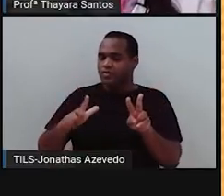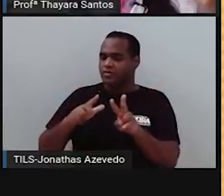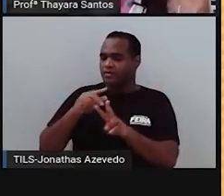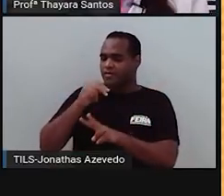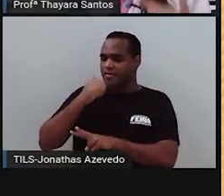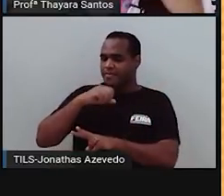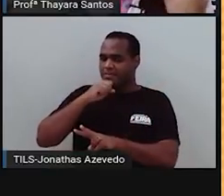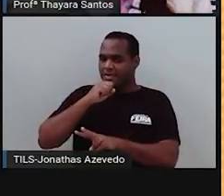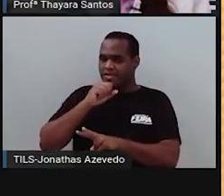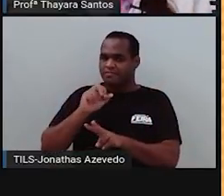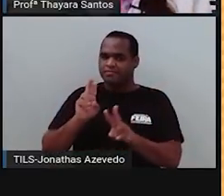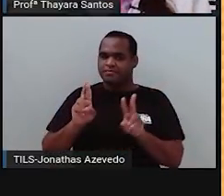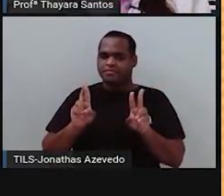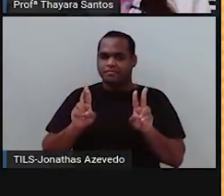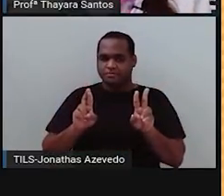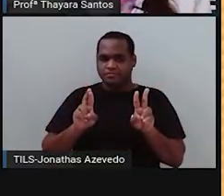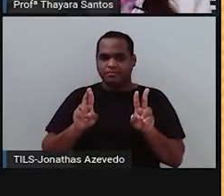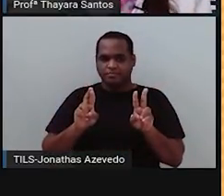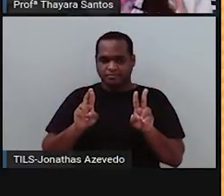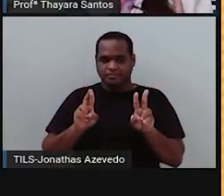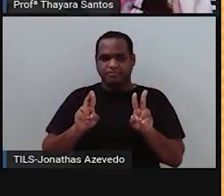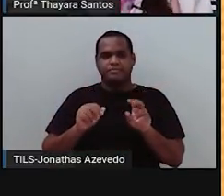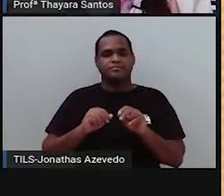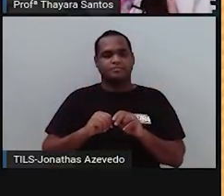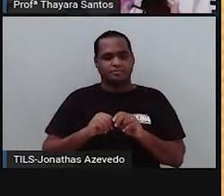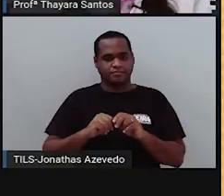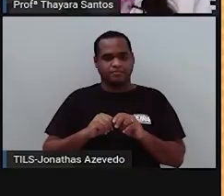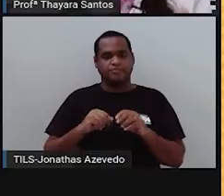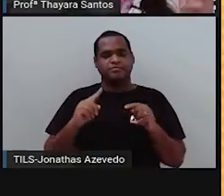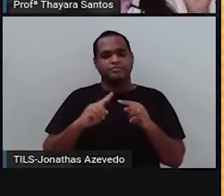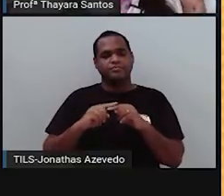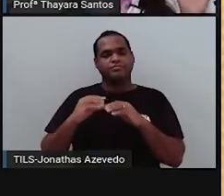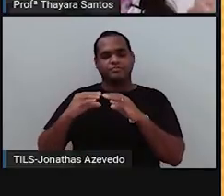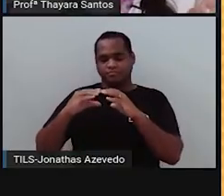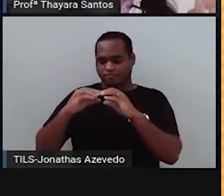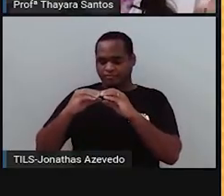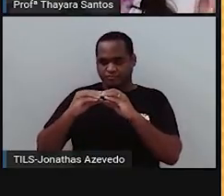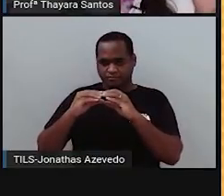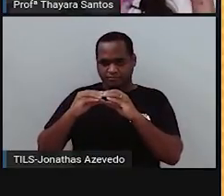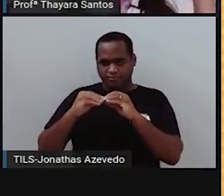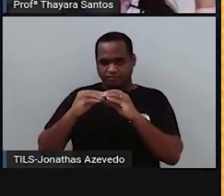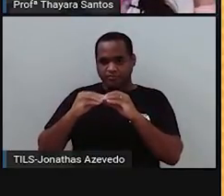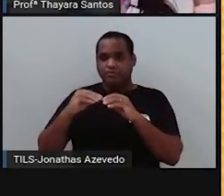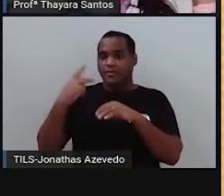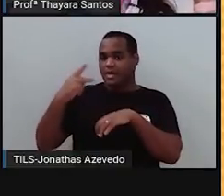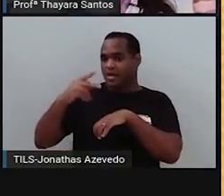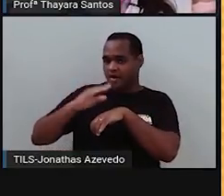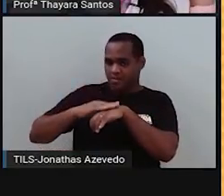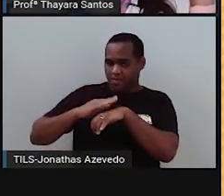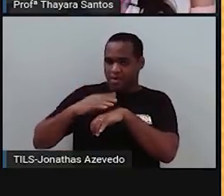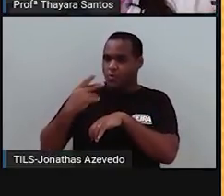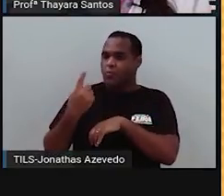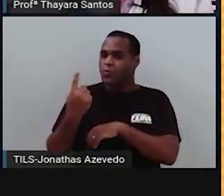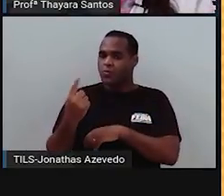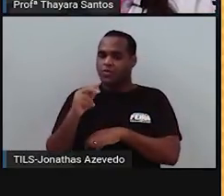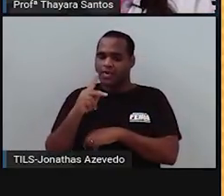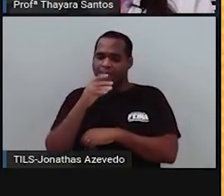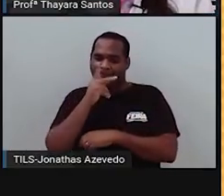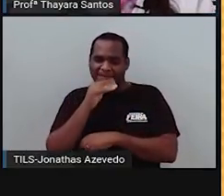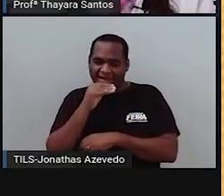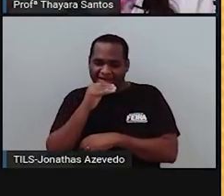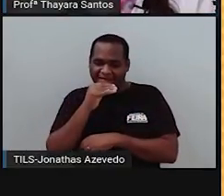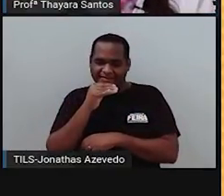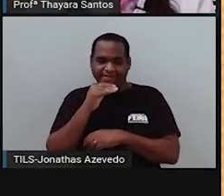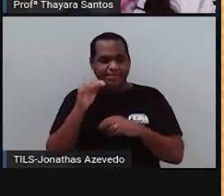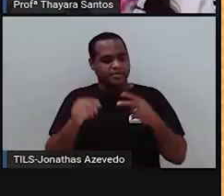A mesma coisa para a característica de textura. Ela herdou um Rzinho da planta que foi o pai, e o